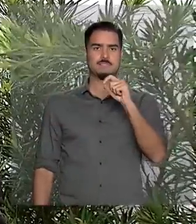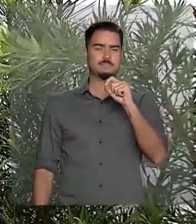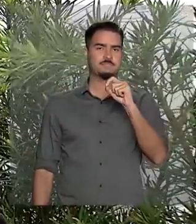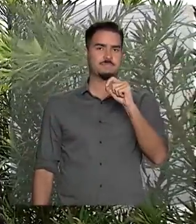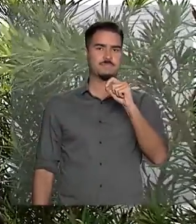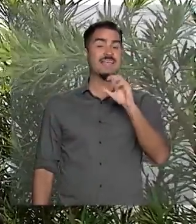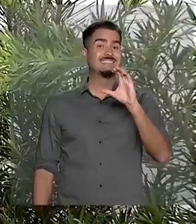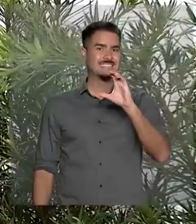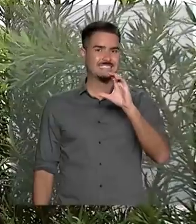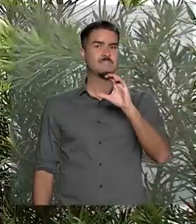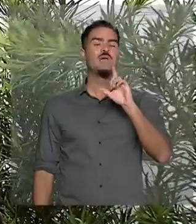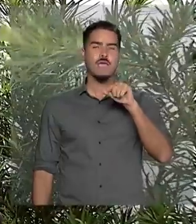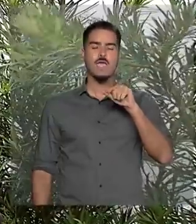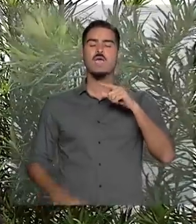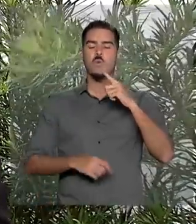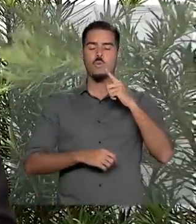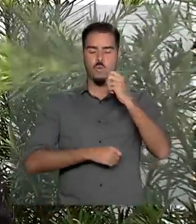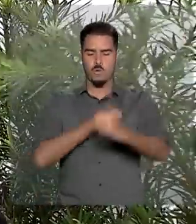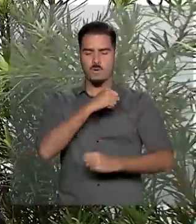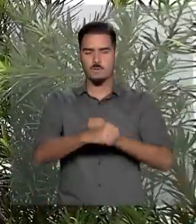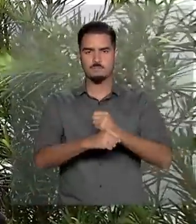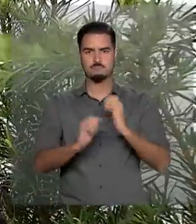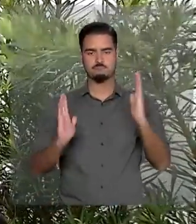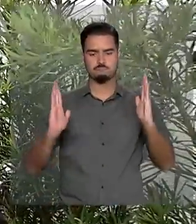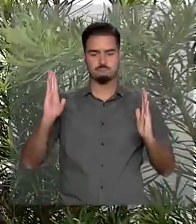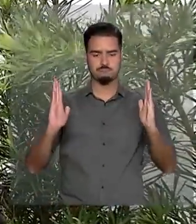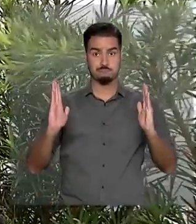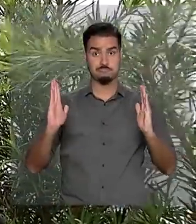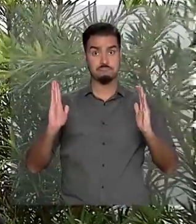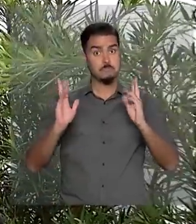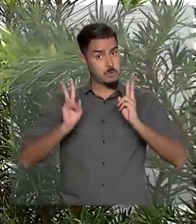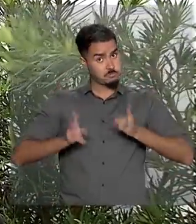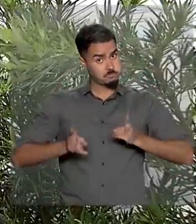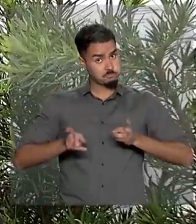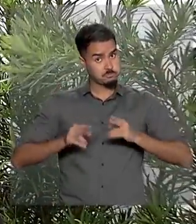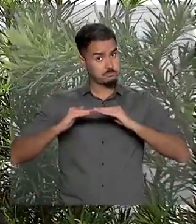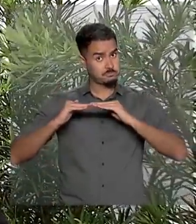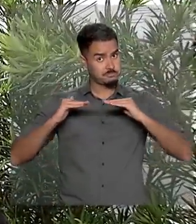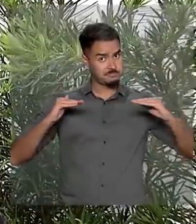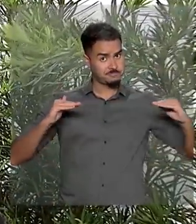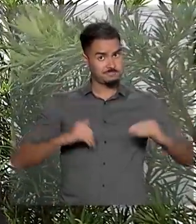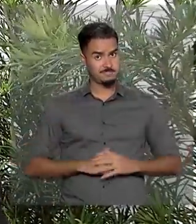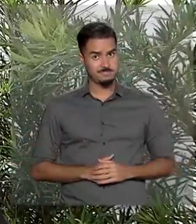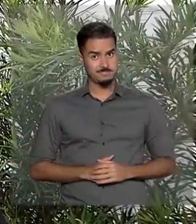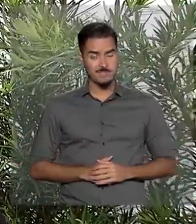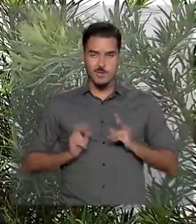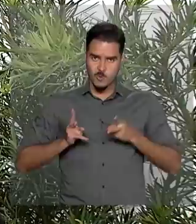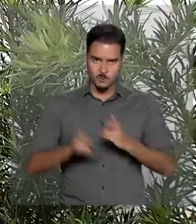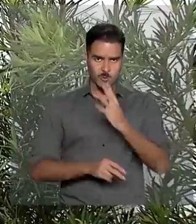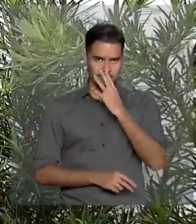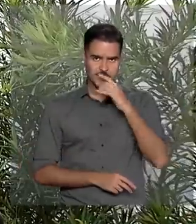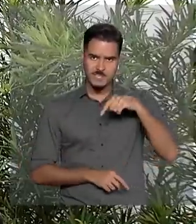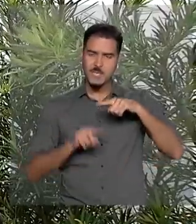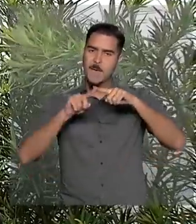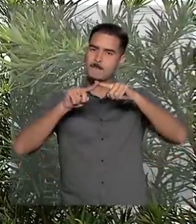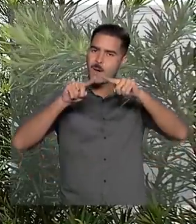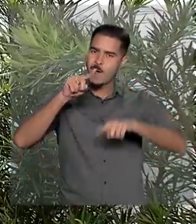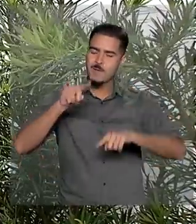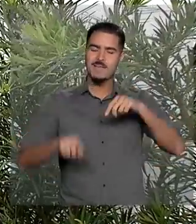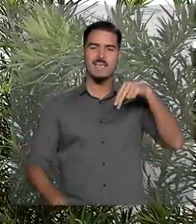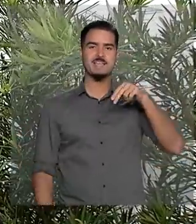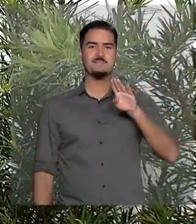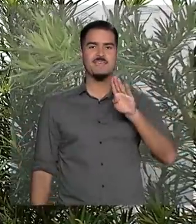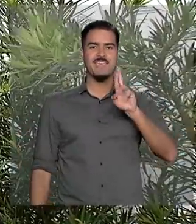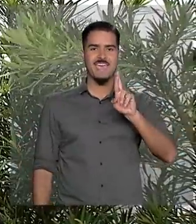ao longo do ano. Uma previsão que também se manteve estável. Continue acompanhando a programação da